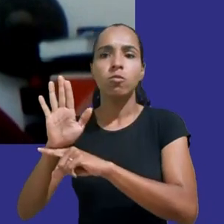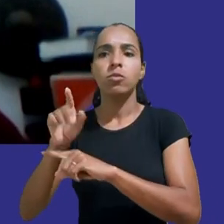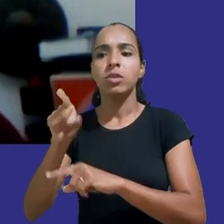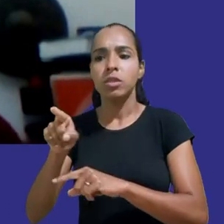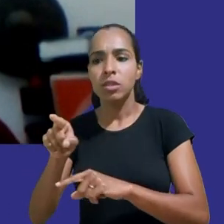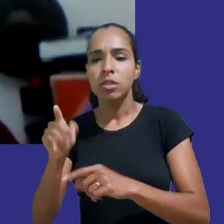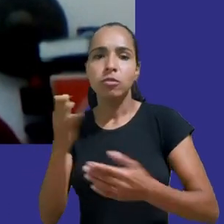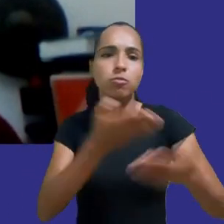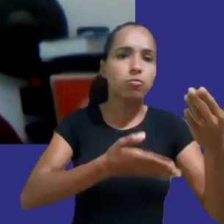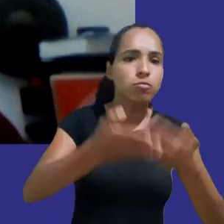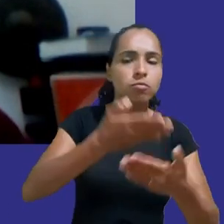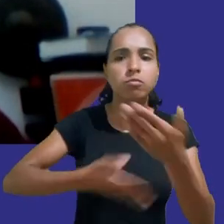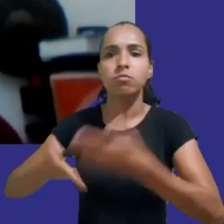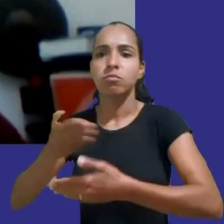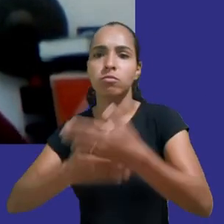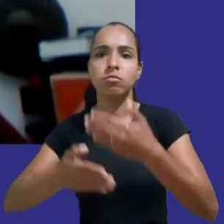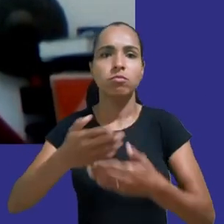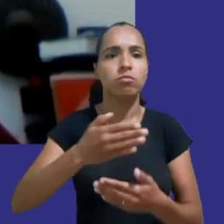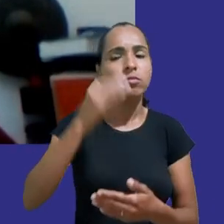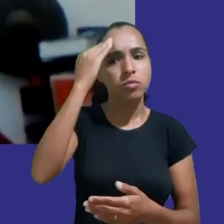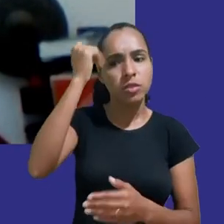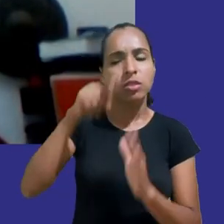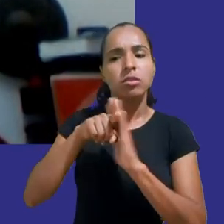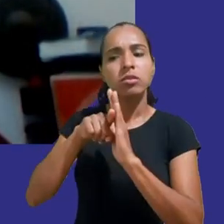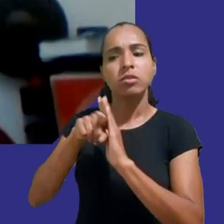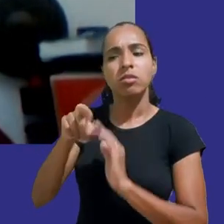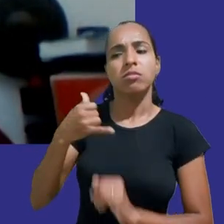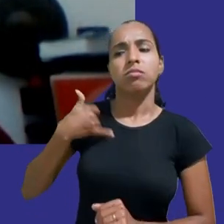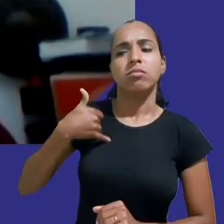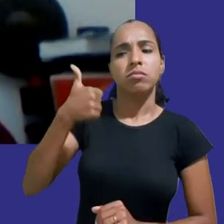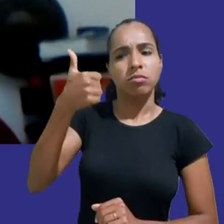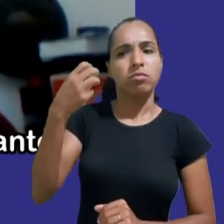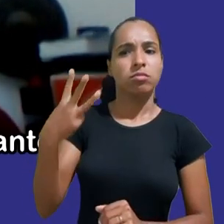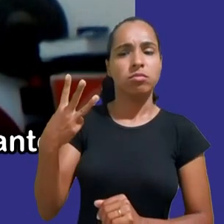suspeitam ter menos de 13 anos